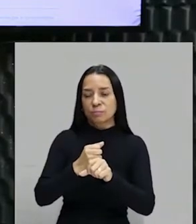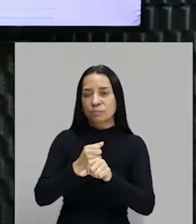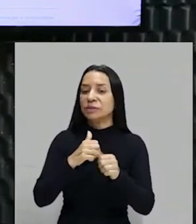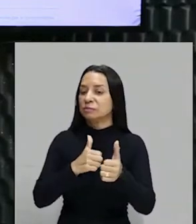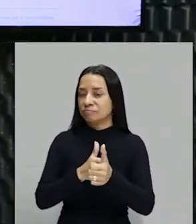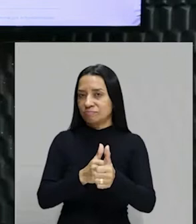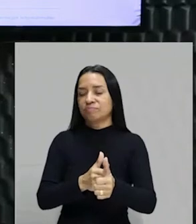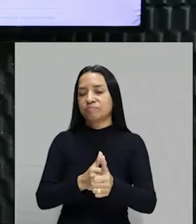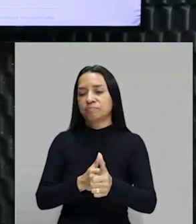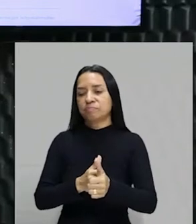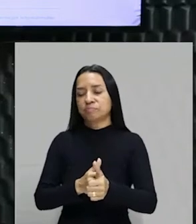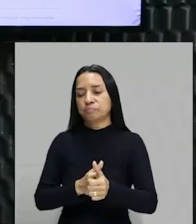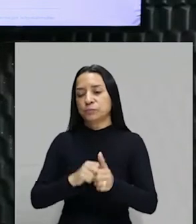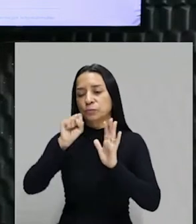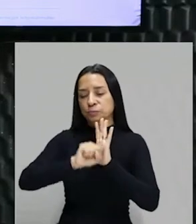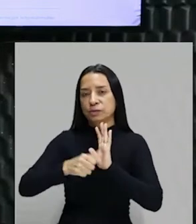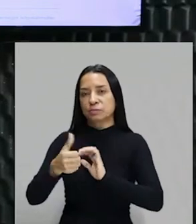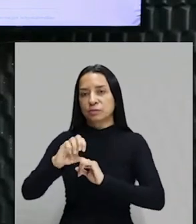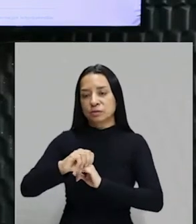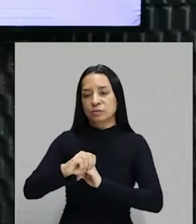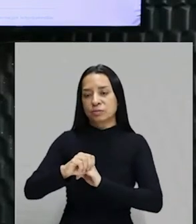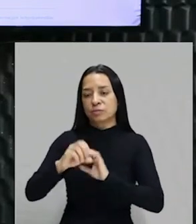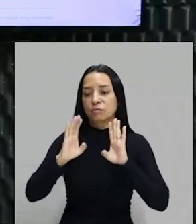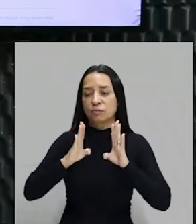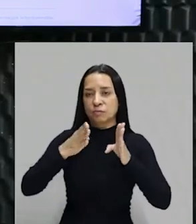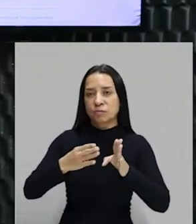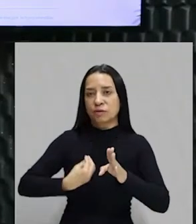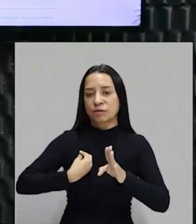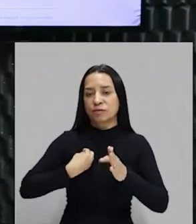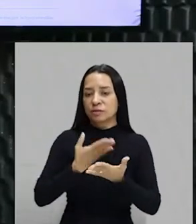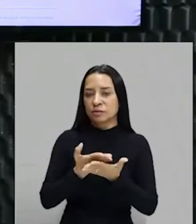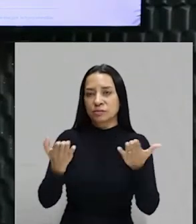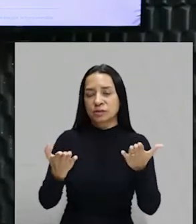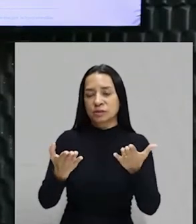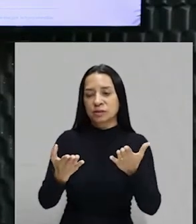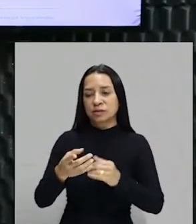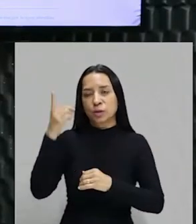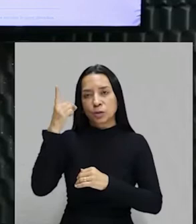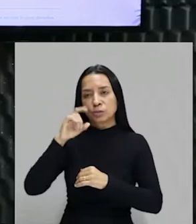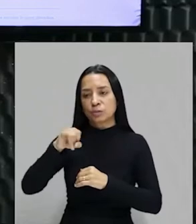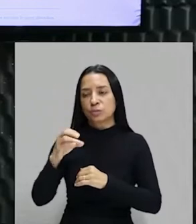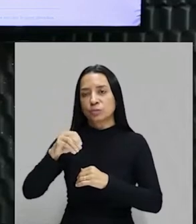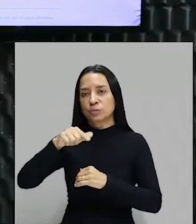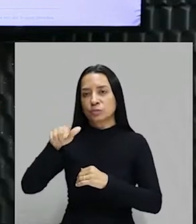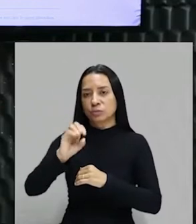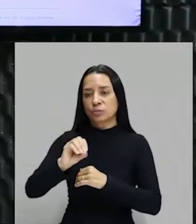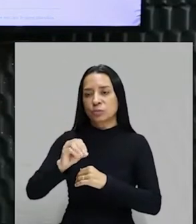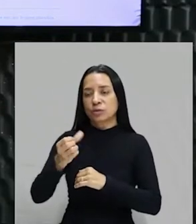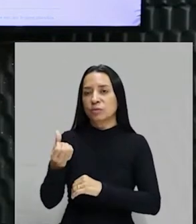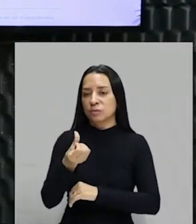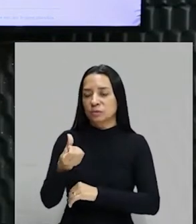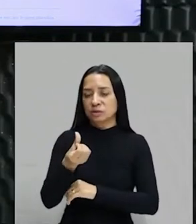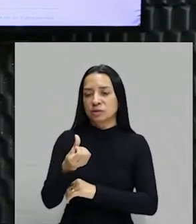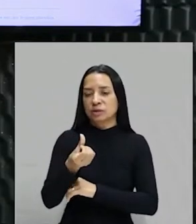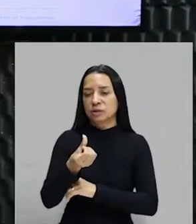Brasil no século XIX. Nortear a vida de vocês! Dom João VI, que não era a criatura mais valente da Europa,